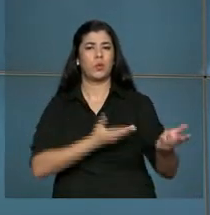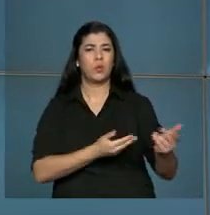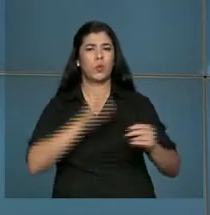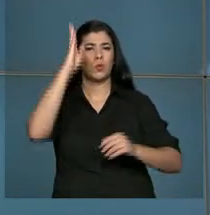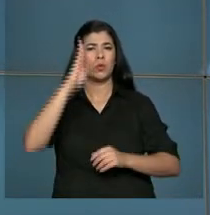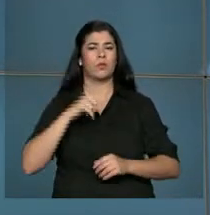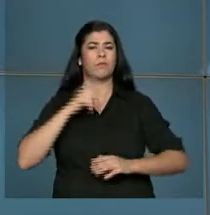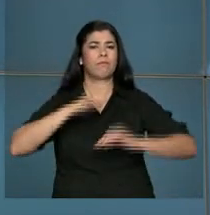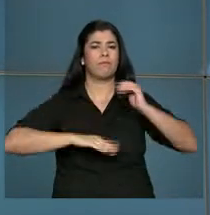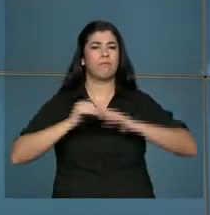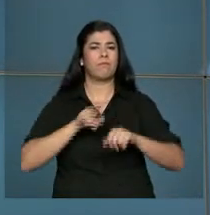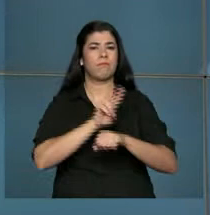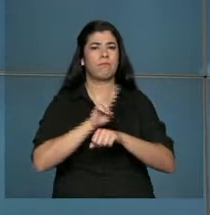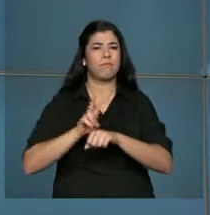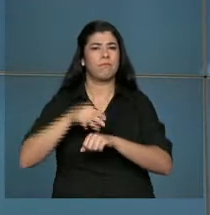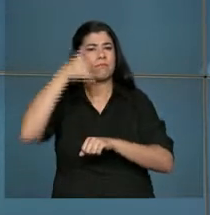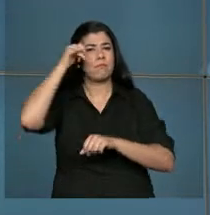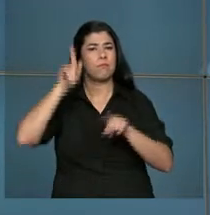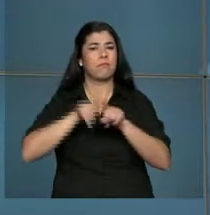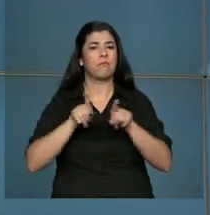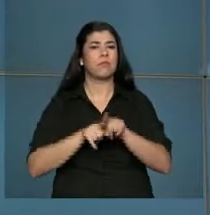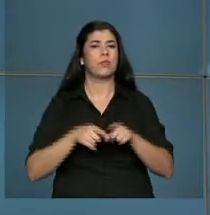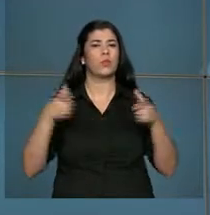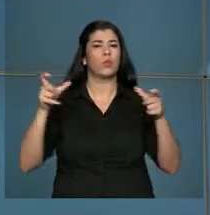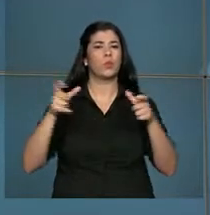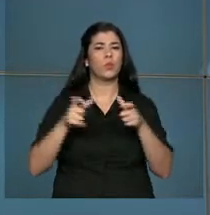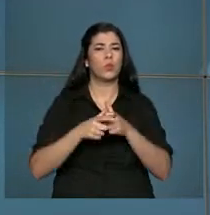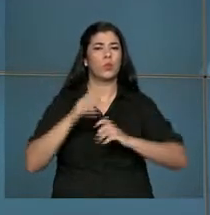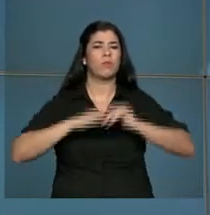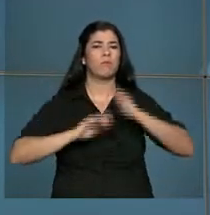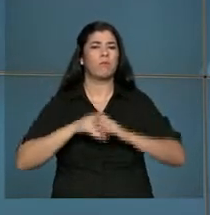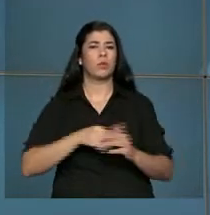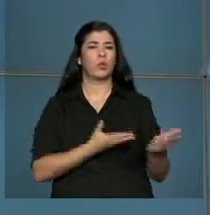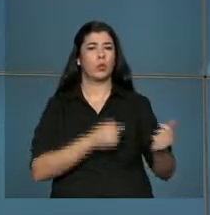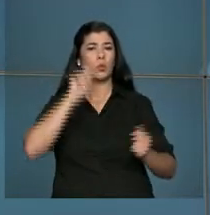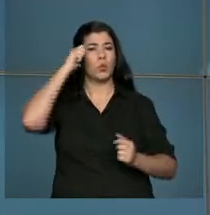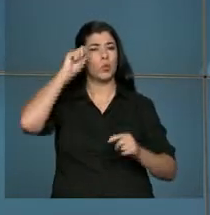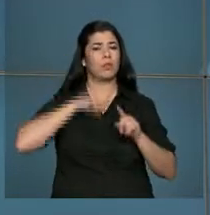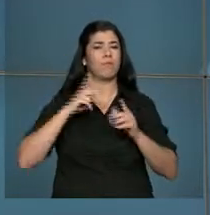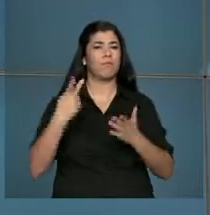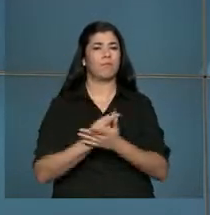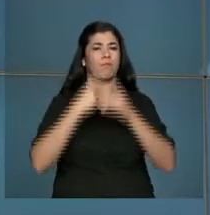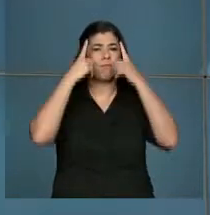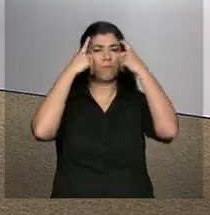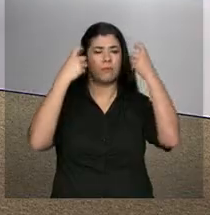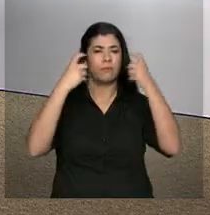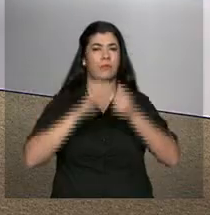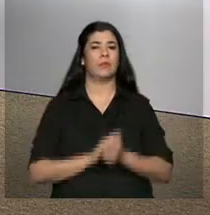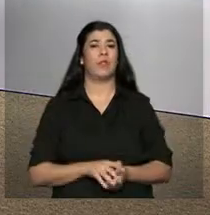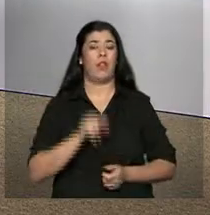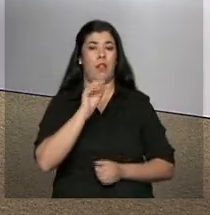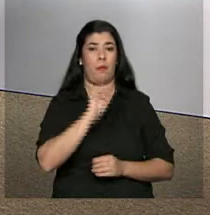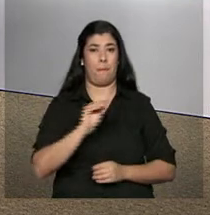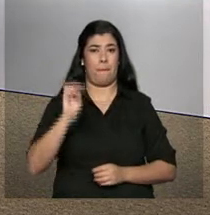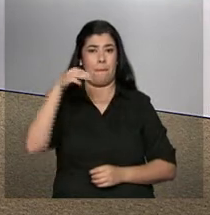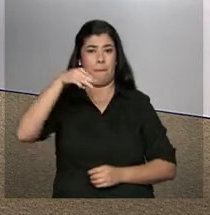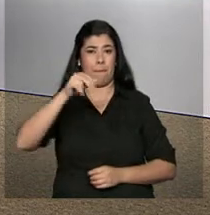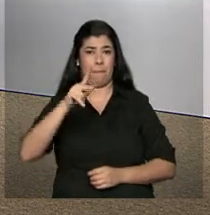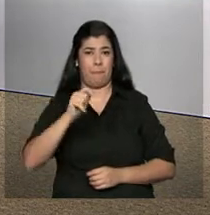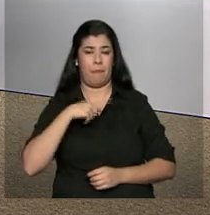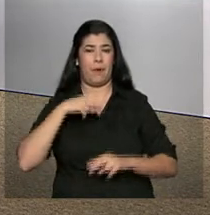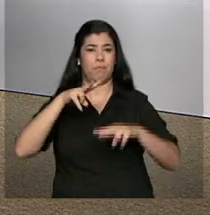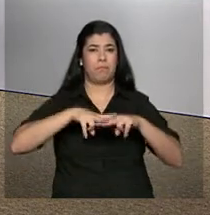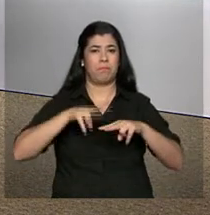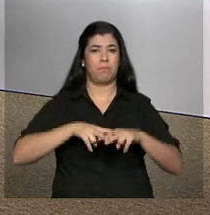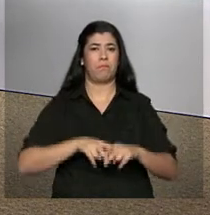reúne ações de prevenção para reduzir a vulnerabilidade de jovens negros a situações de violência. O mapa do encarceramento é